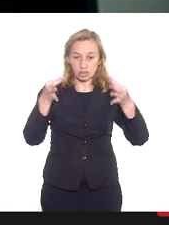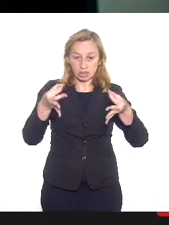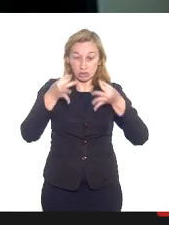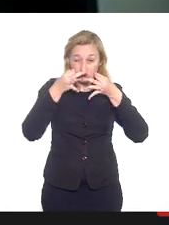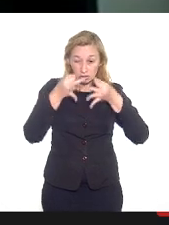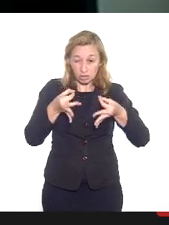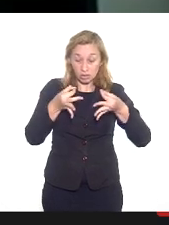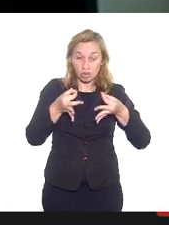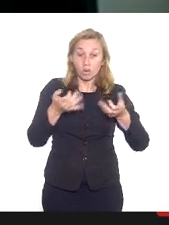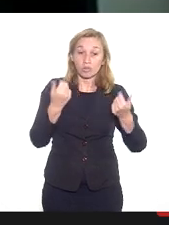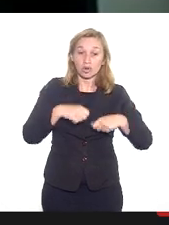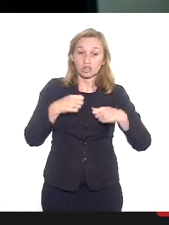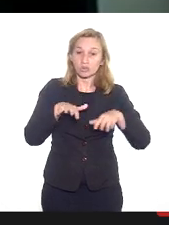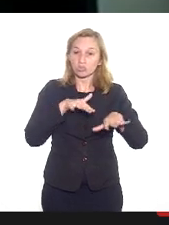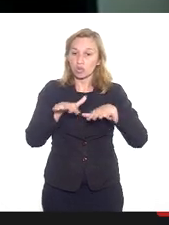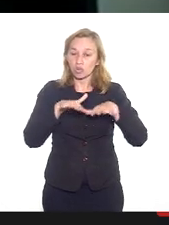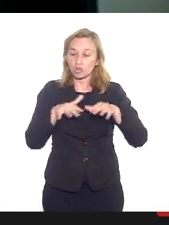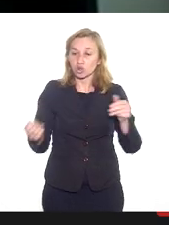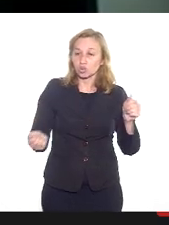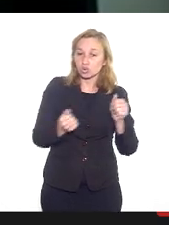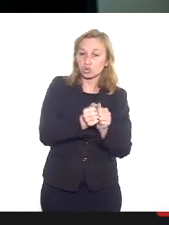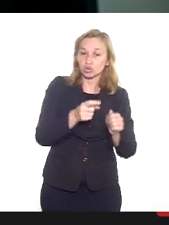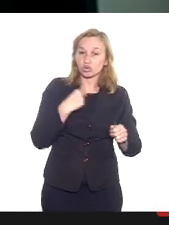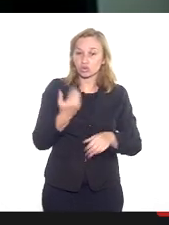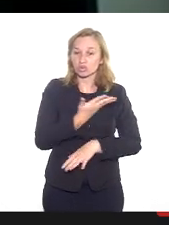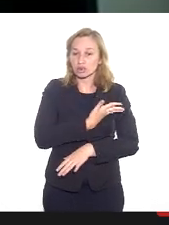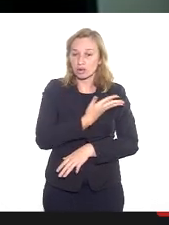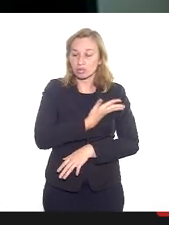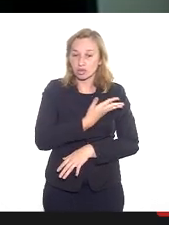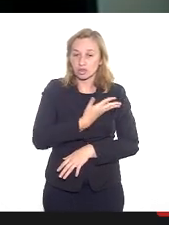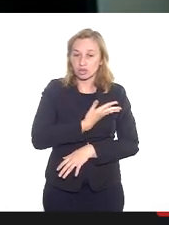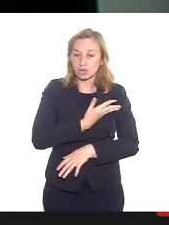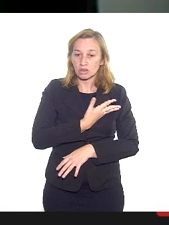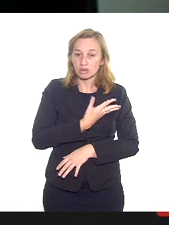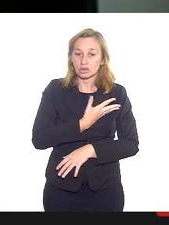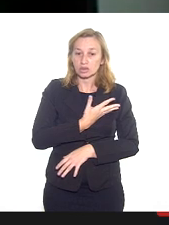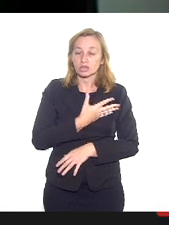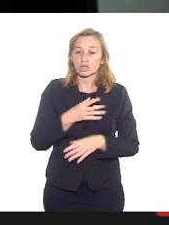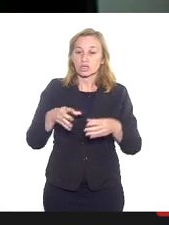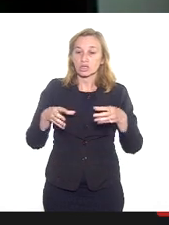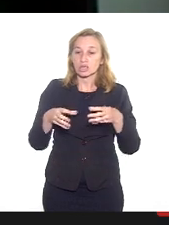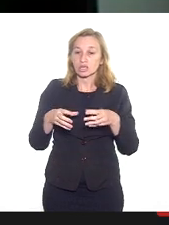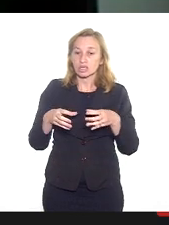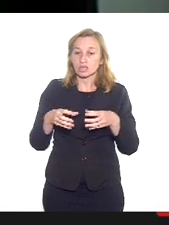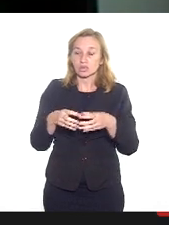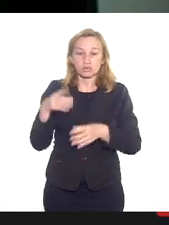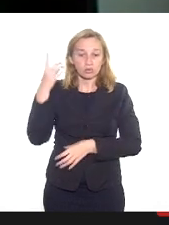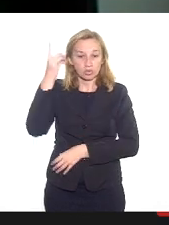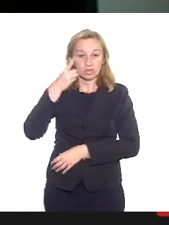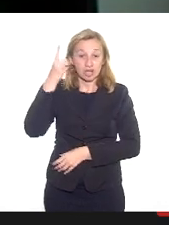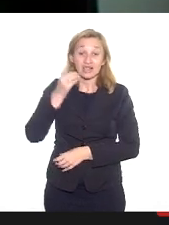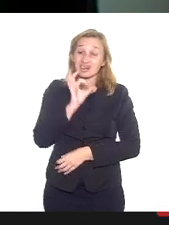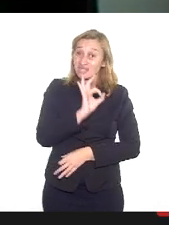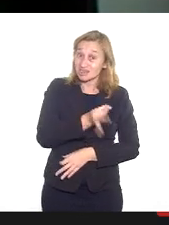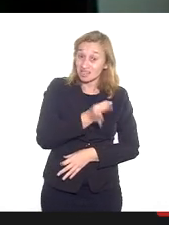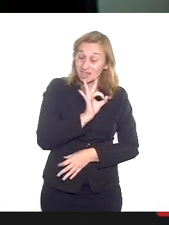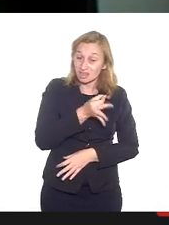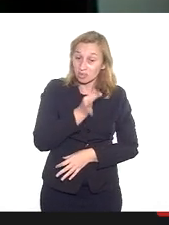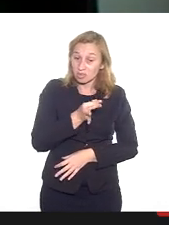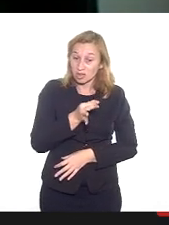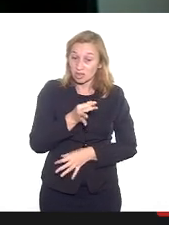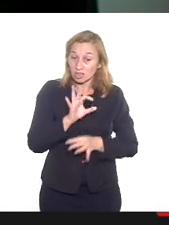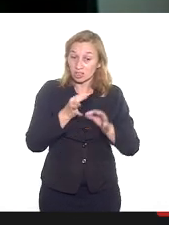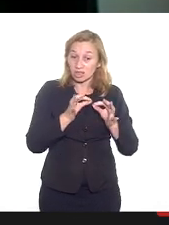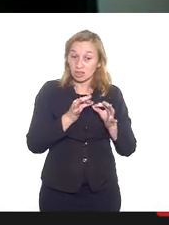teremos que fazer um movimento junto aos nossos companheiros da Câmara ou dos Deputados, porque, lamentavelmente, embora estejamos